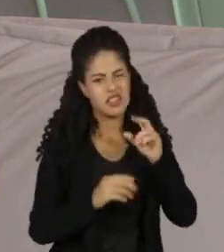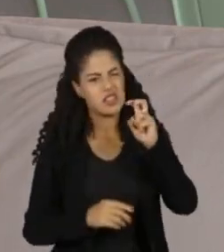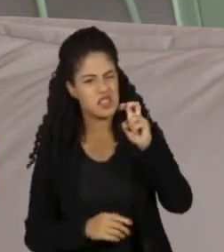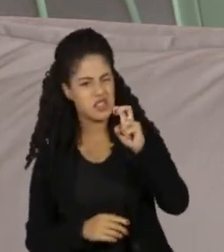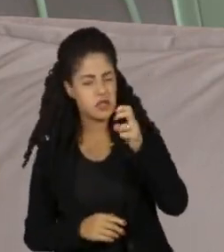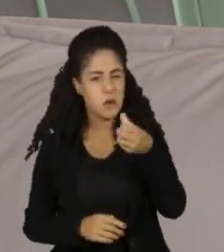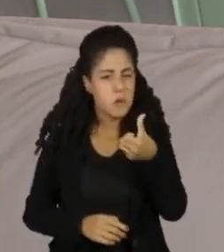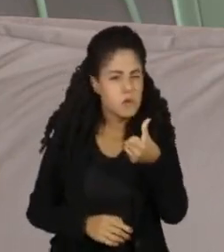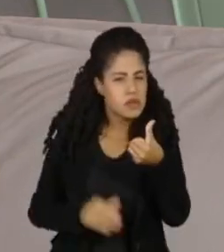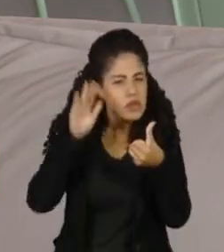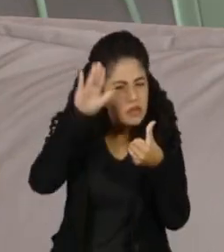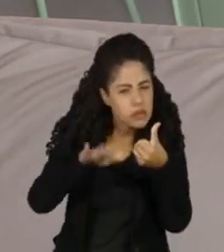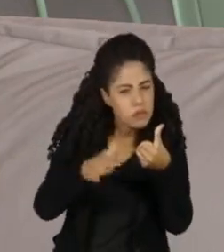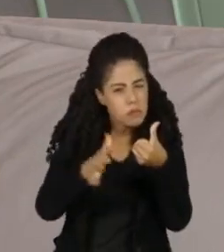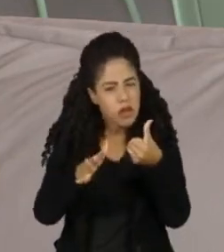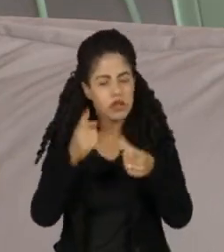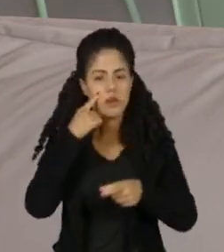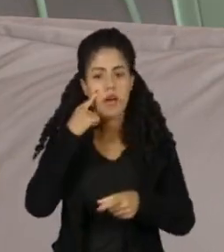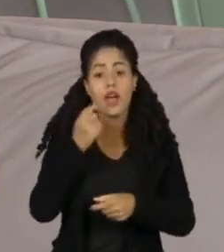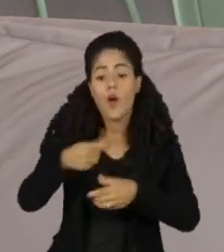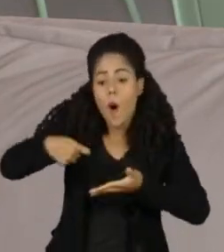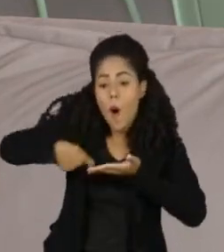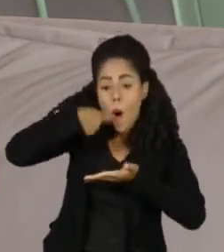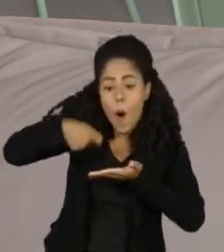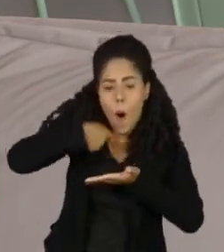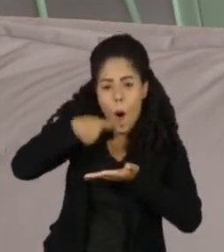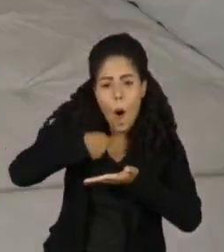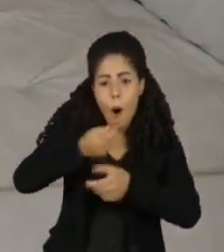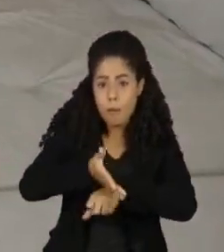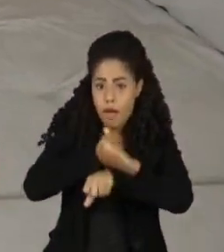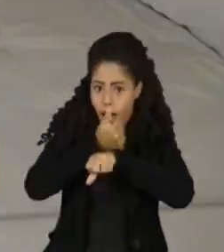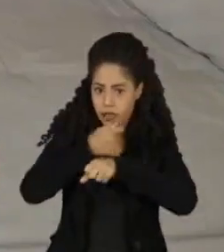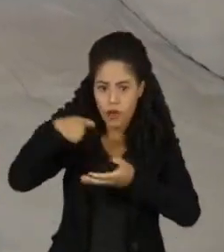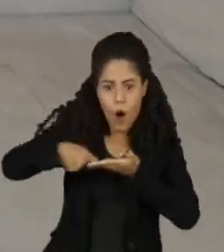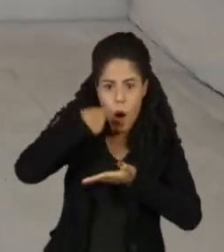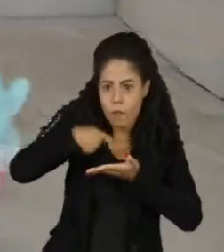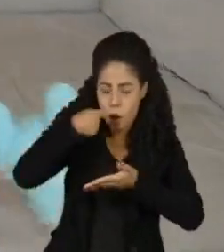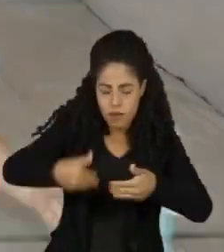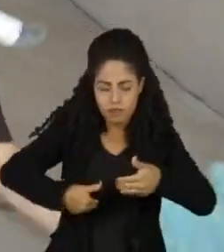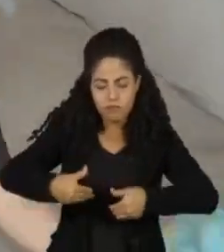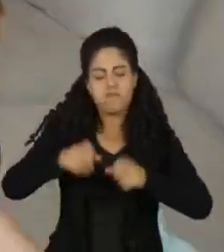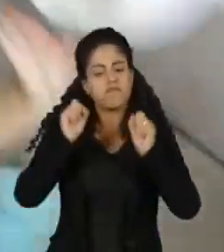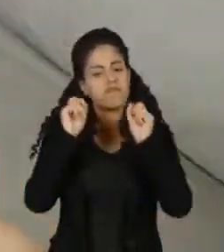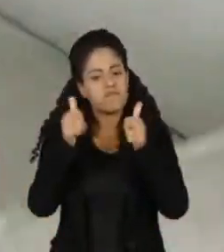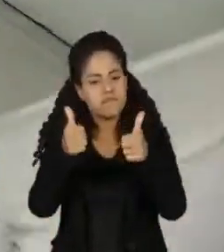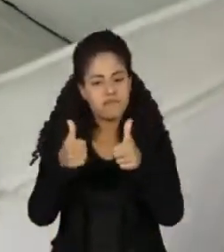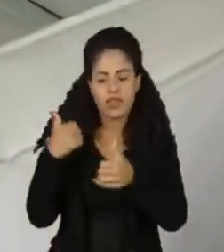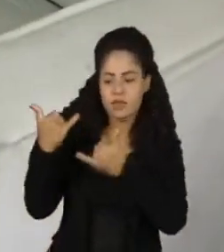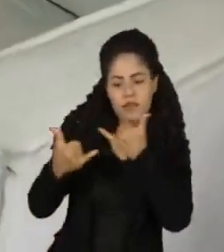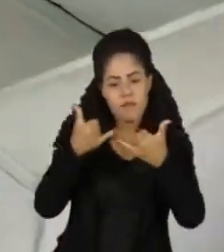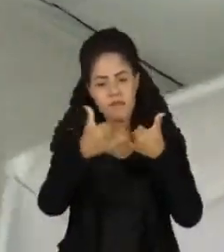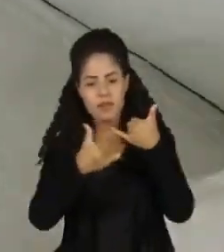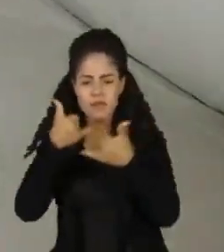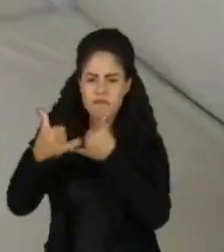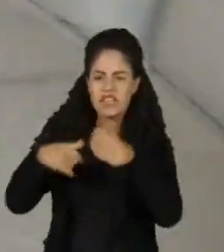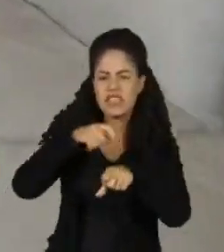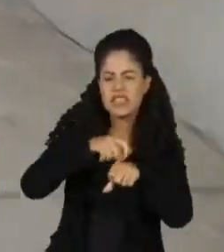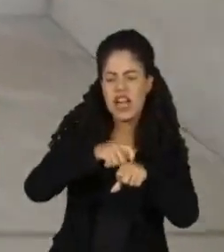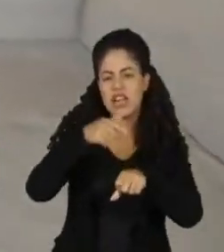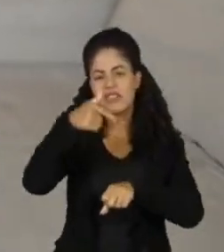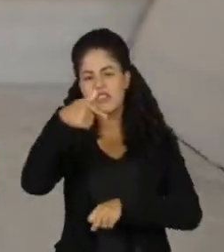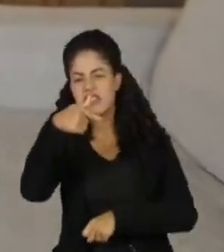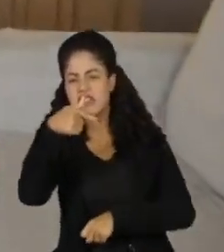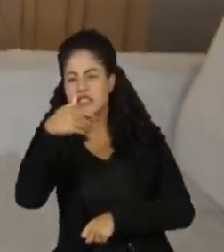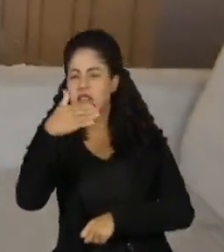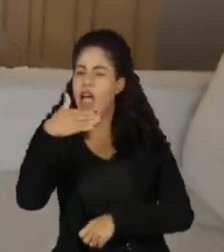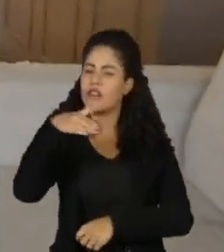janta às 6 e meia, a gente janta cedo porque eles chegam morrendo de fome. E aí a gente fica brincando até umas 7